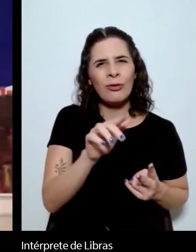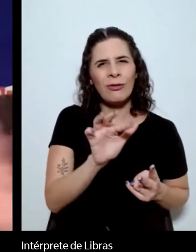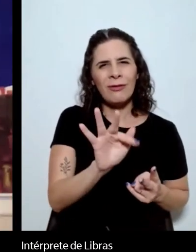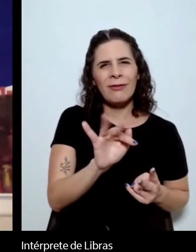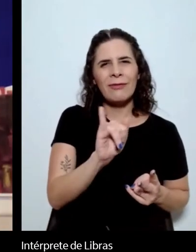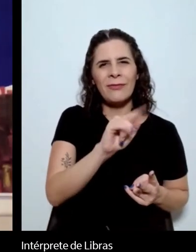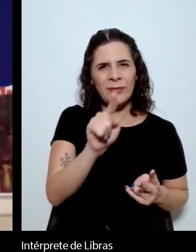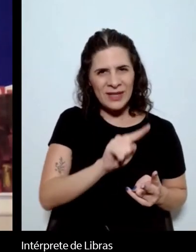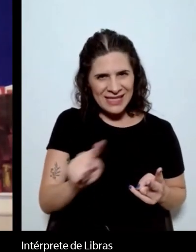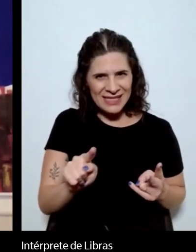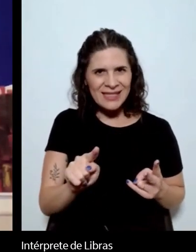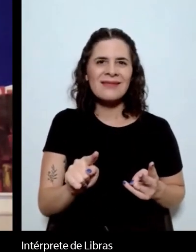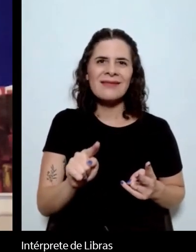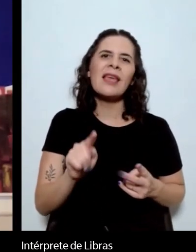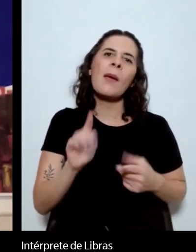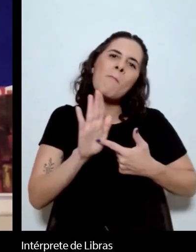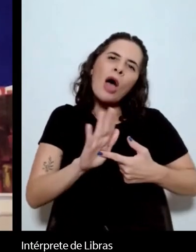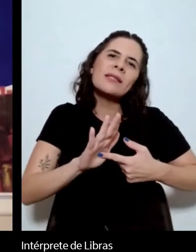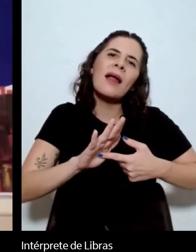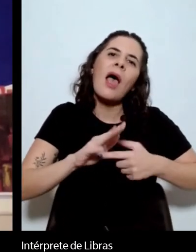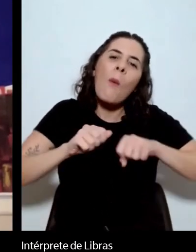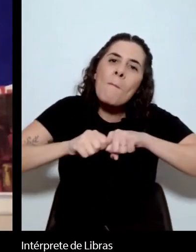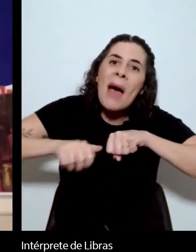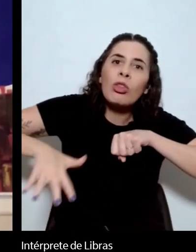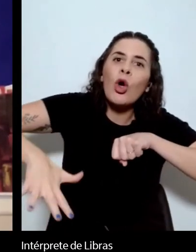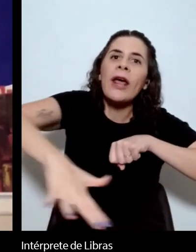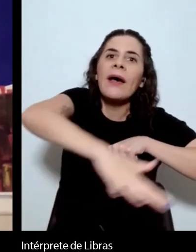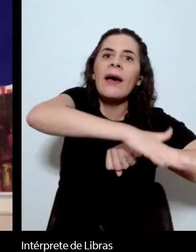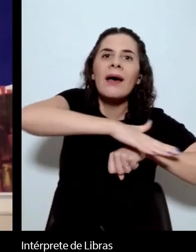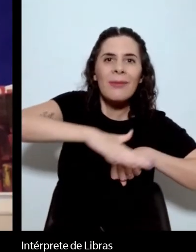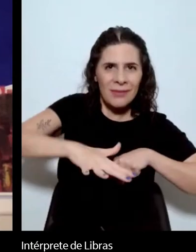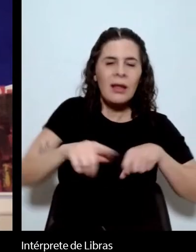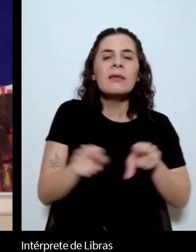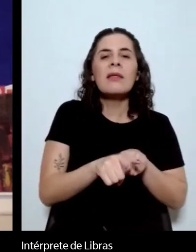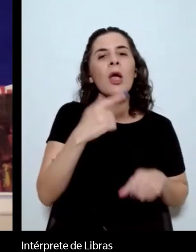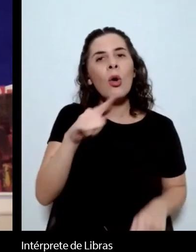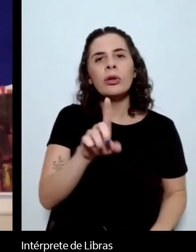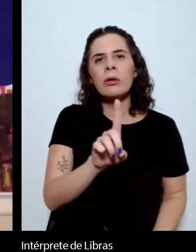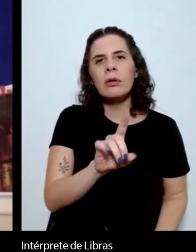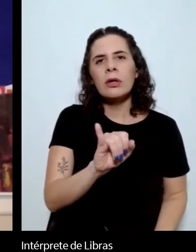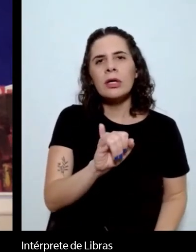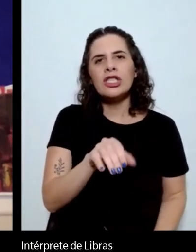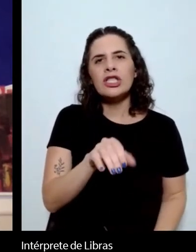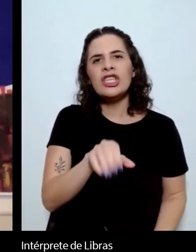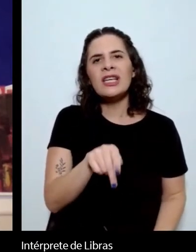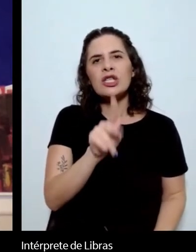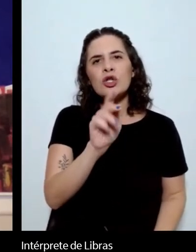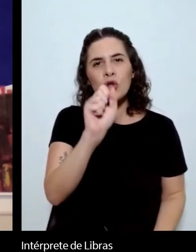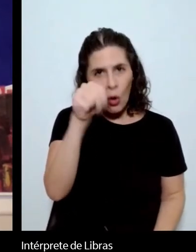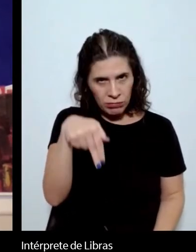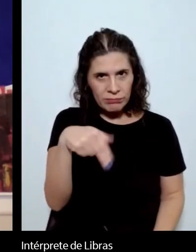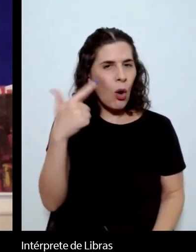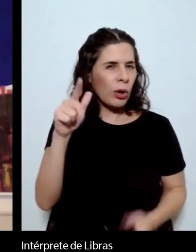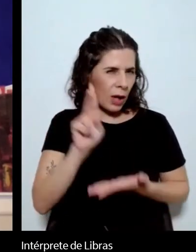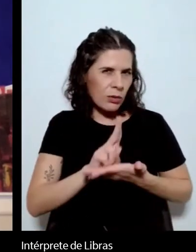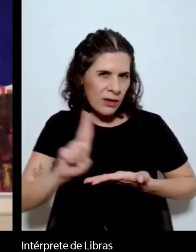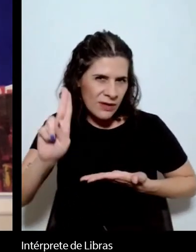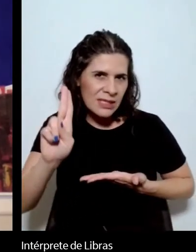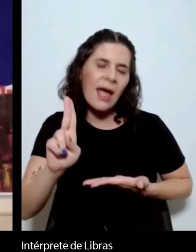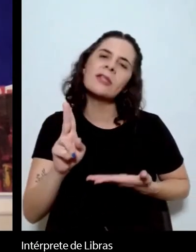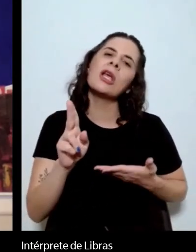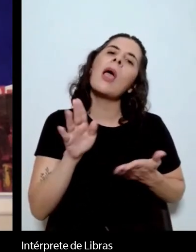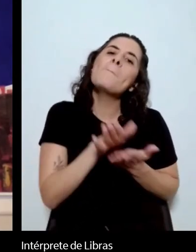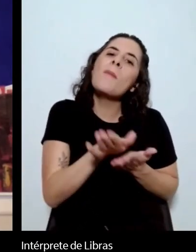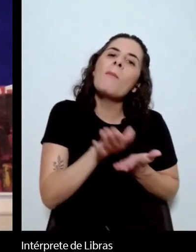a apresentação panorâmica. E o professor Paul Dixon, da Universidade de Purdue, publica Reversible Readings, que o